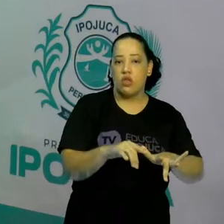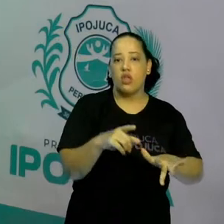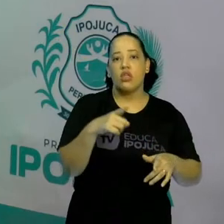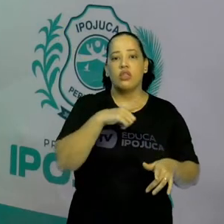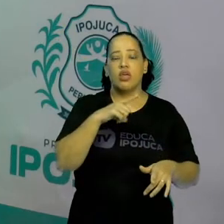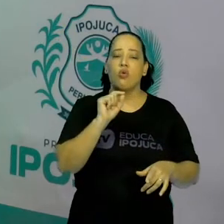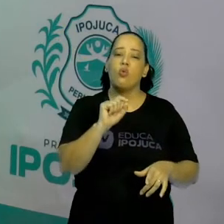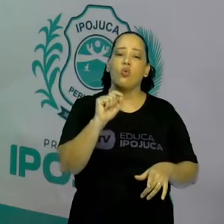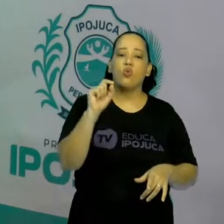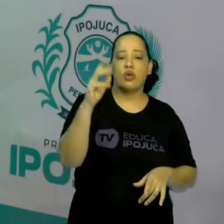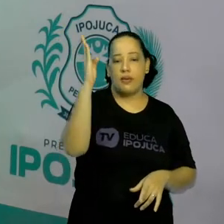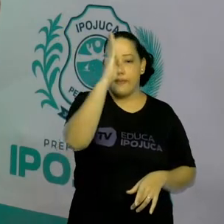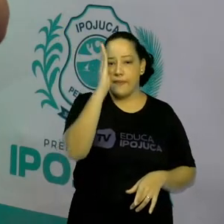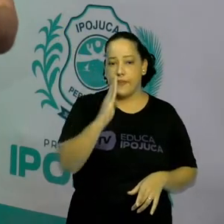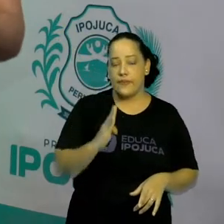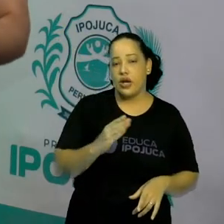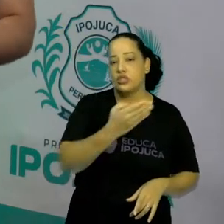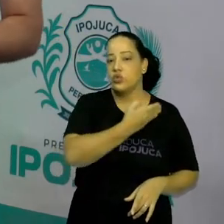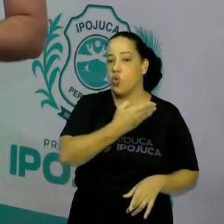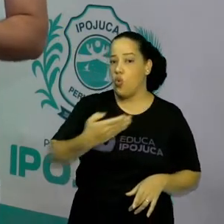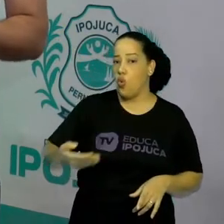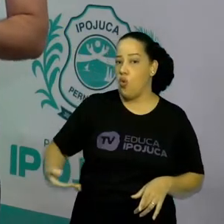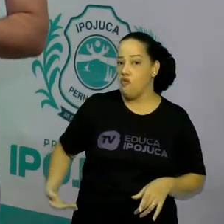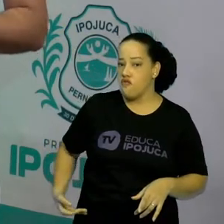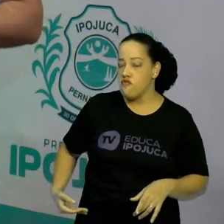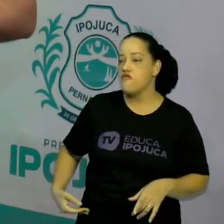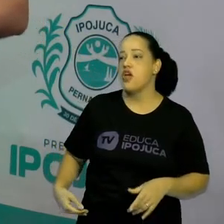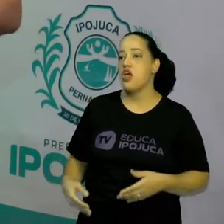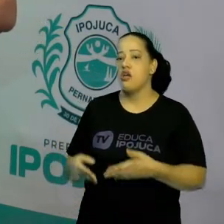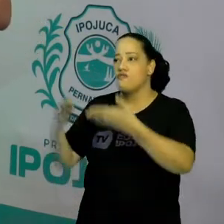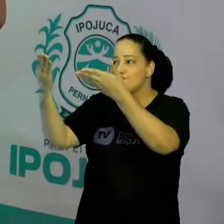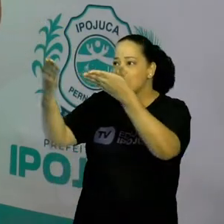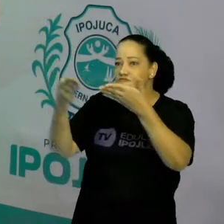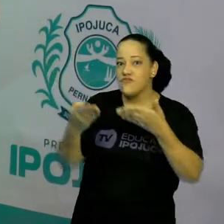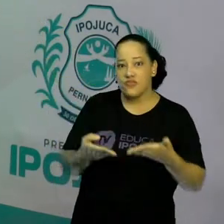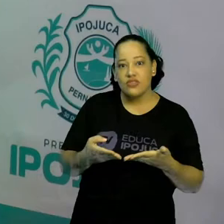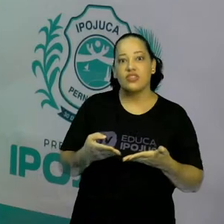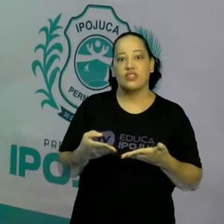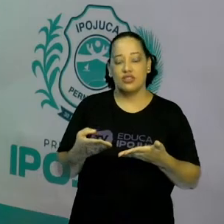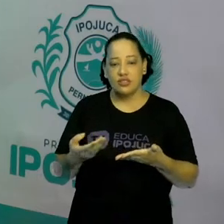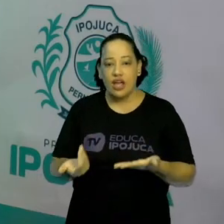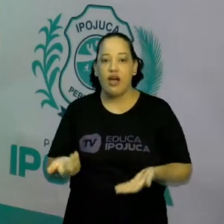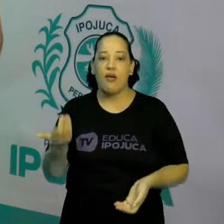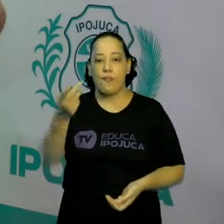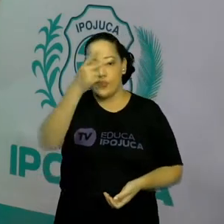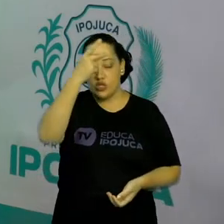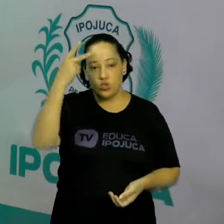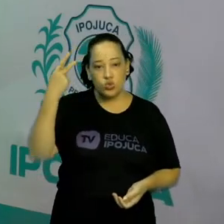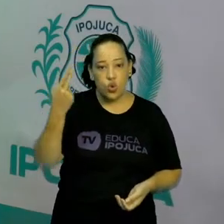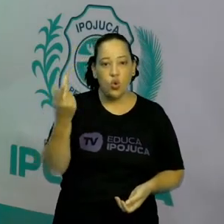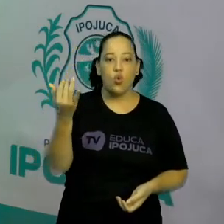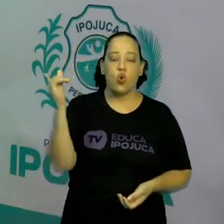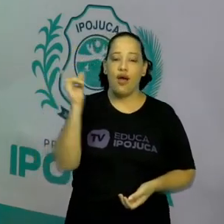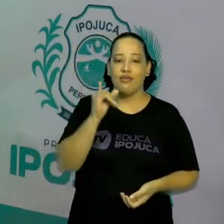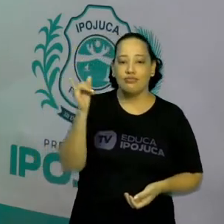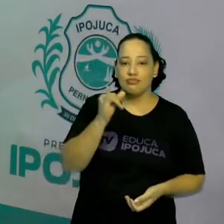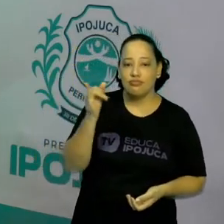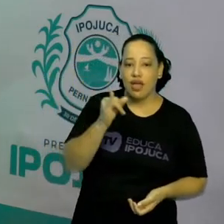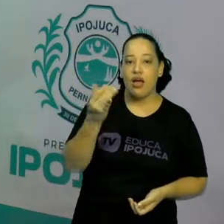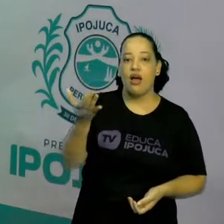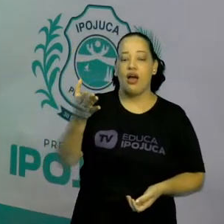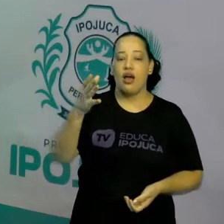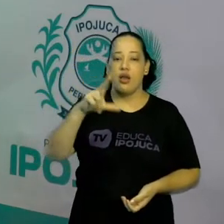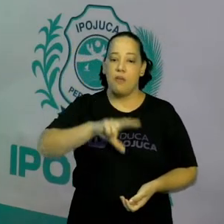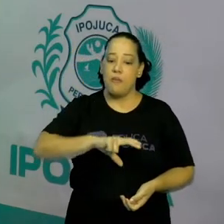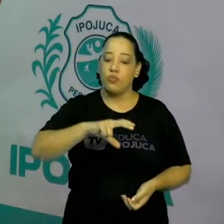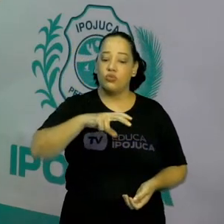brasileiro para que italianos, portugueses, alemães viessem morar no Brasil